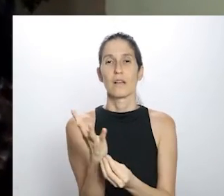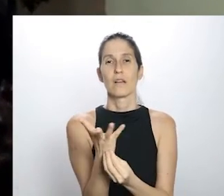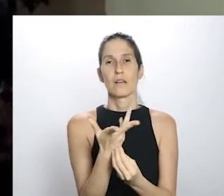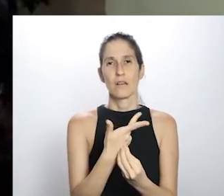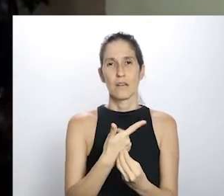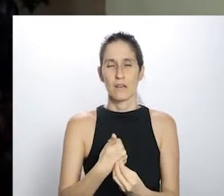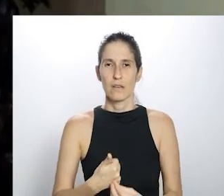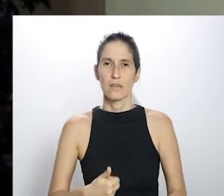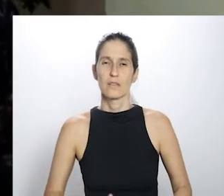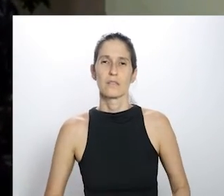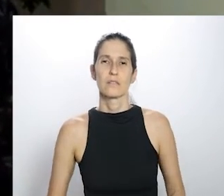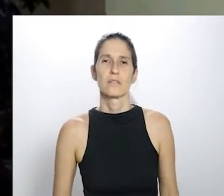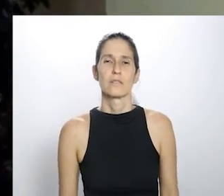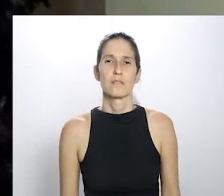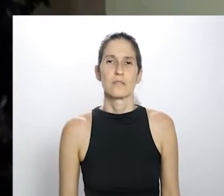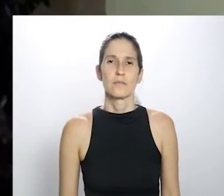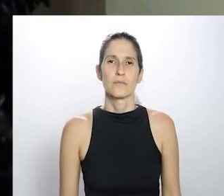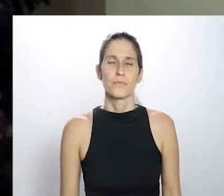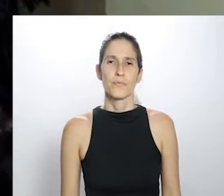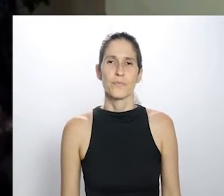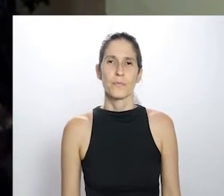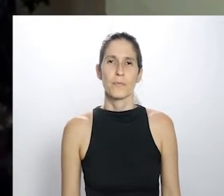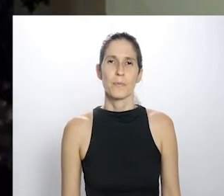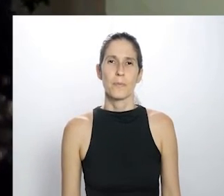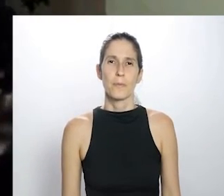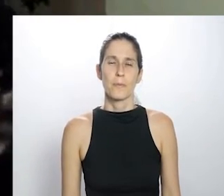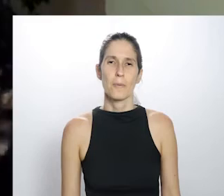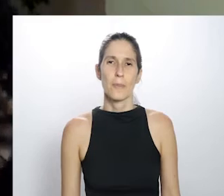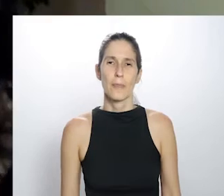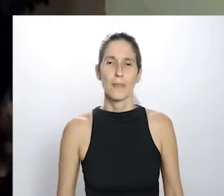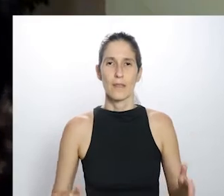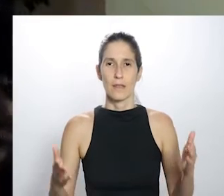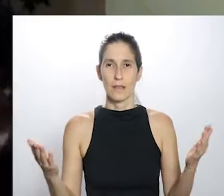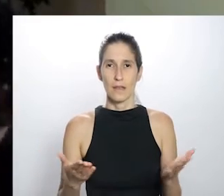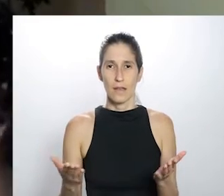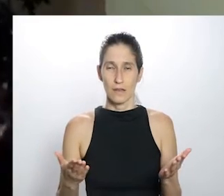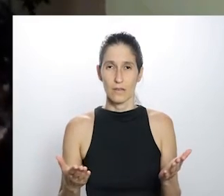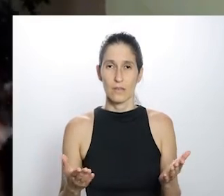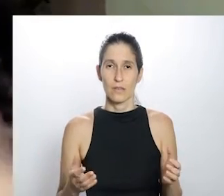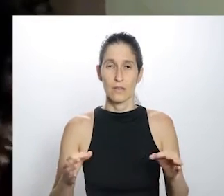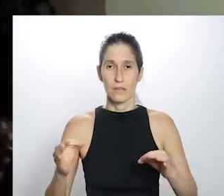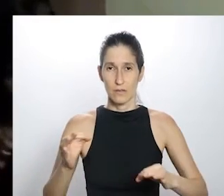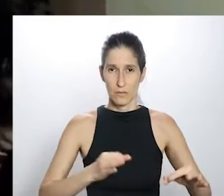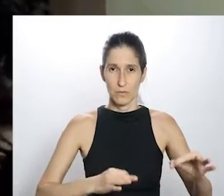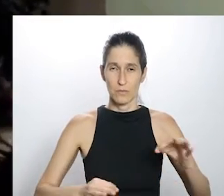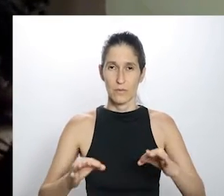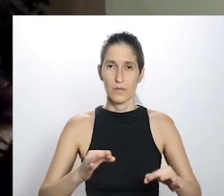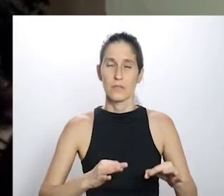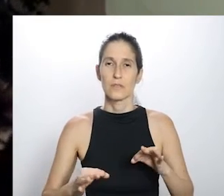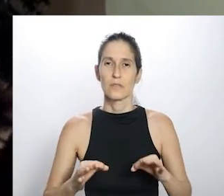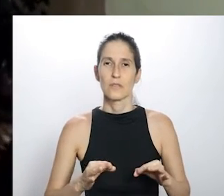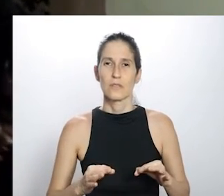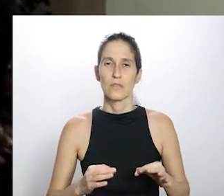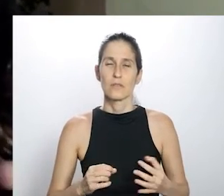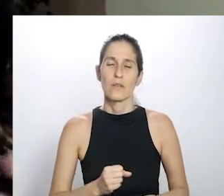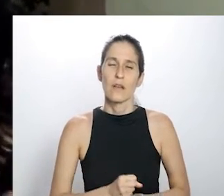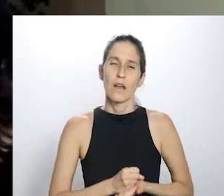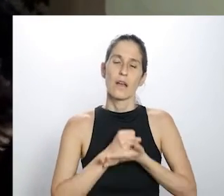Dulce Reis, Evanildo da Fase, que é uma ONG aqui do Recife. E agora a gente está em um outro momento da campanha, que é